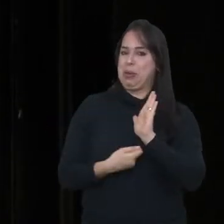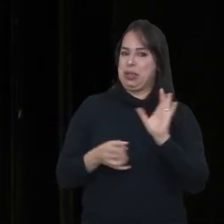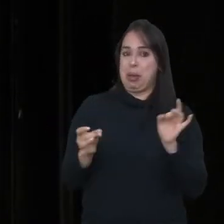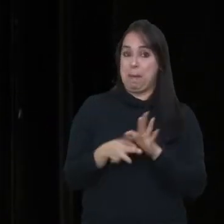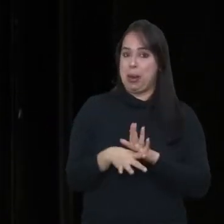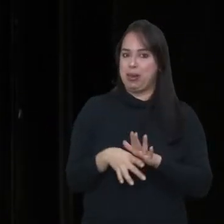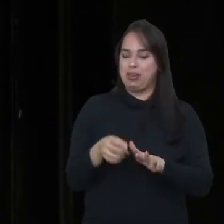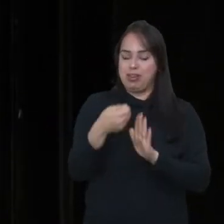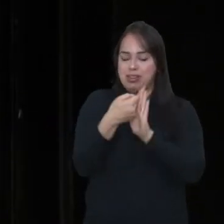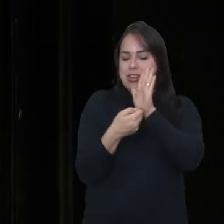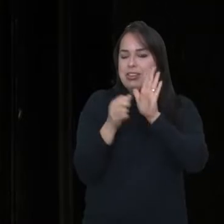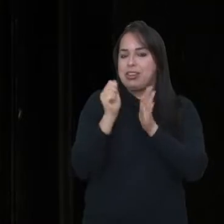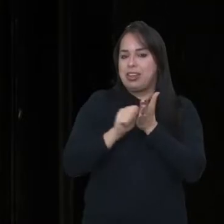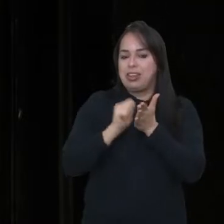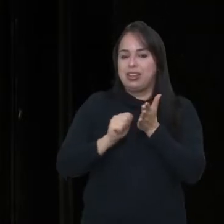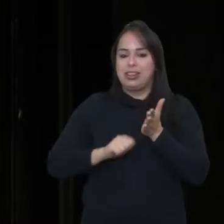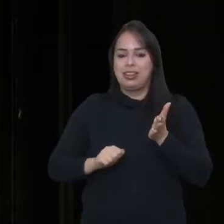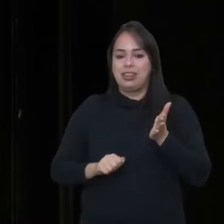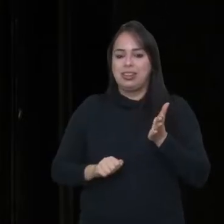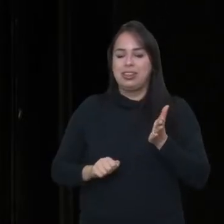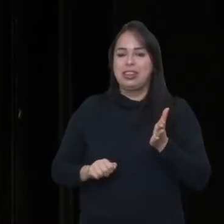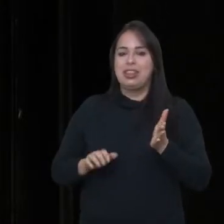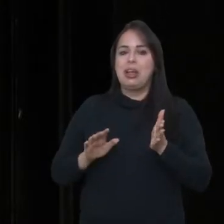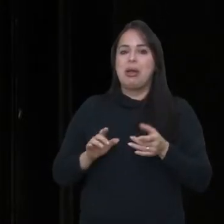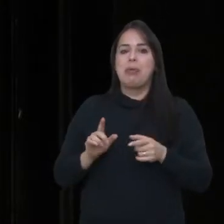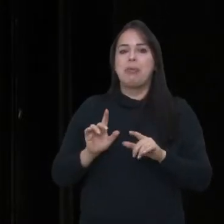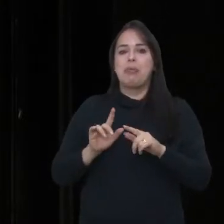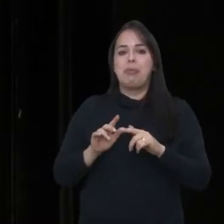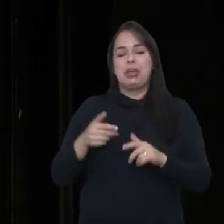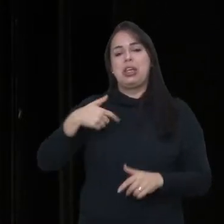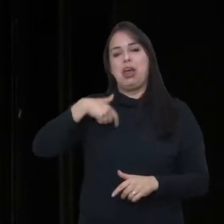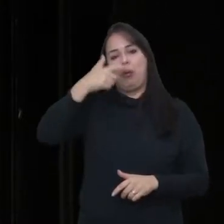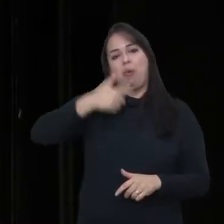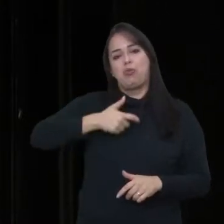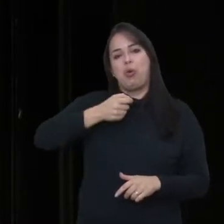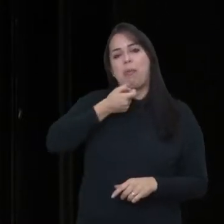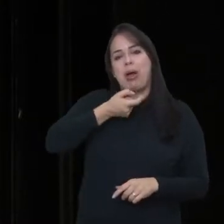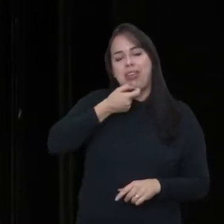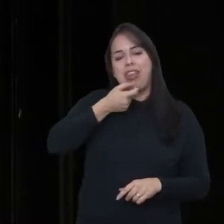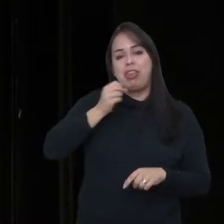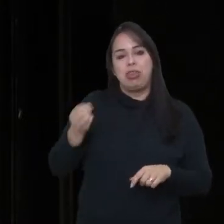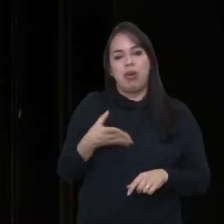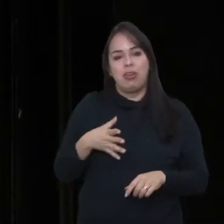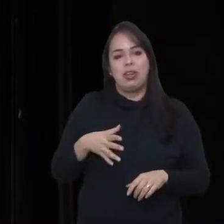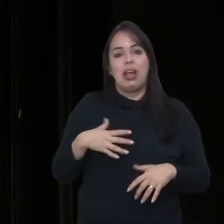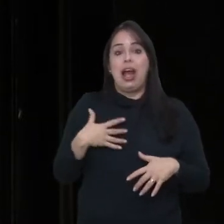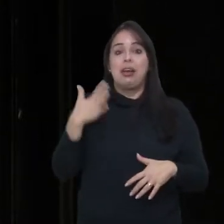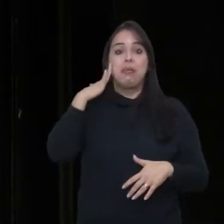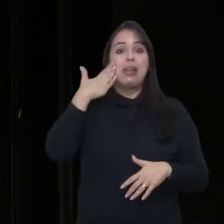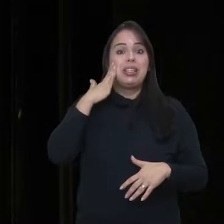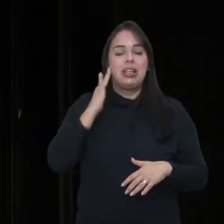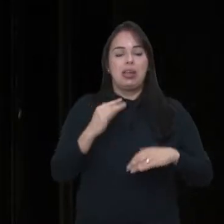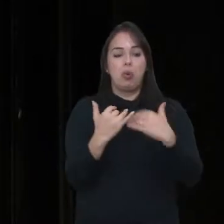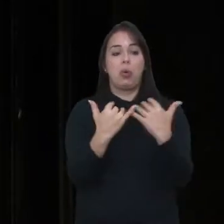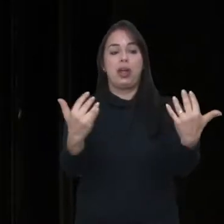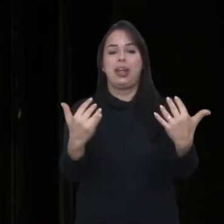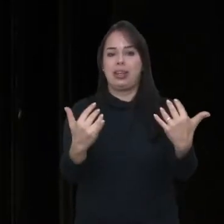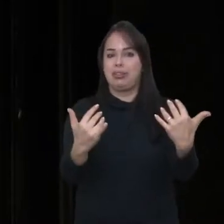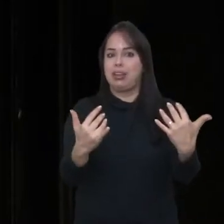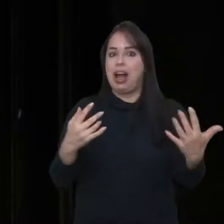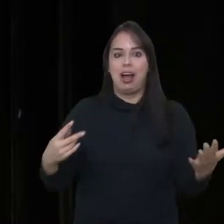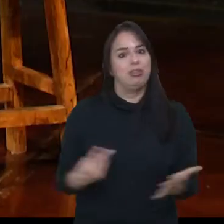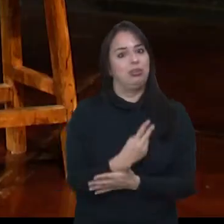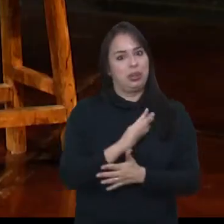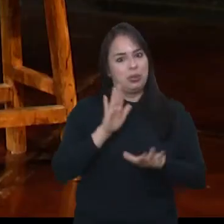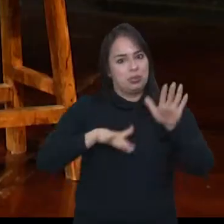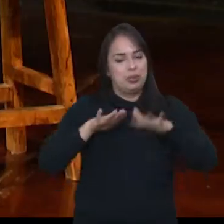escrito certinho, e por ser um comediante novo, é o que a gente tem que entender, que da plateia vem qualquer coisa, assim, né, a gente não